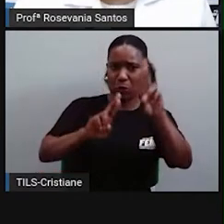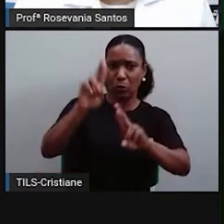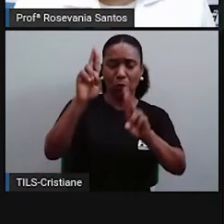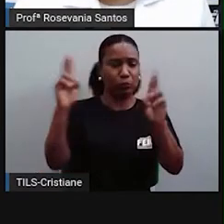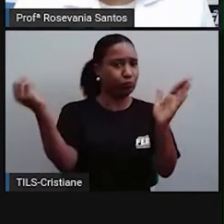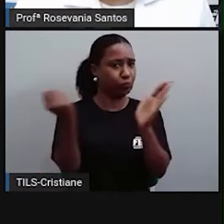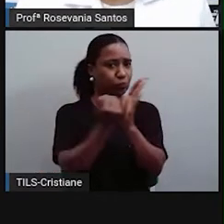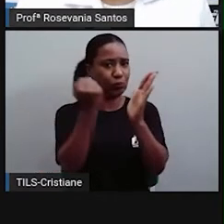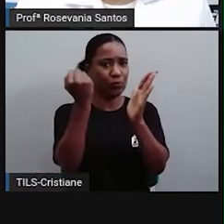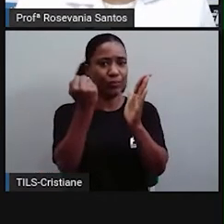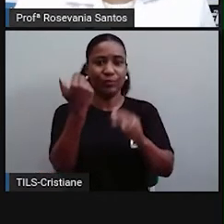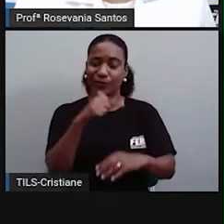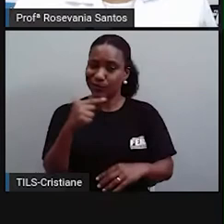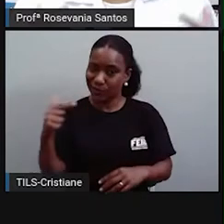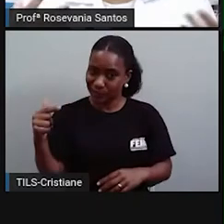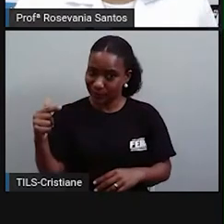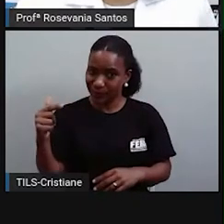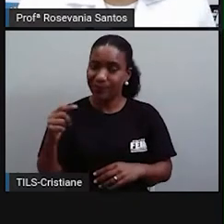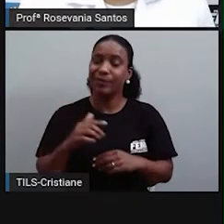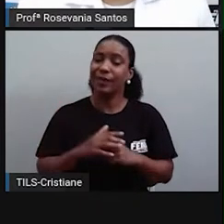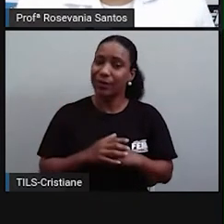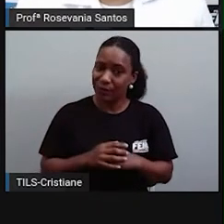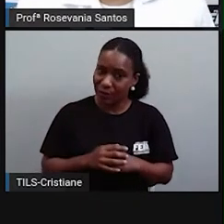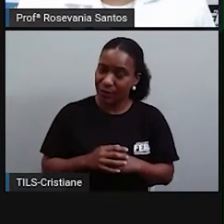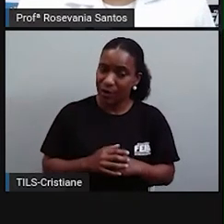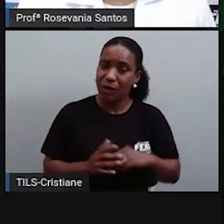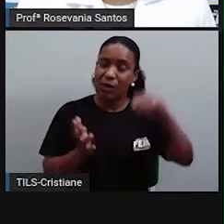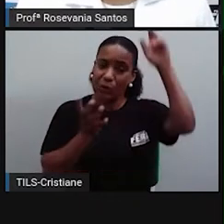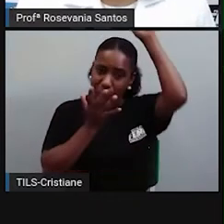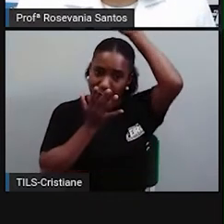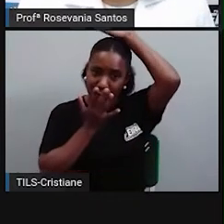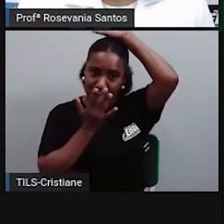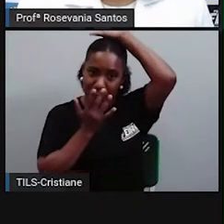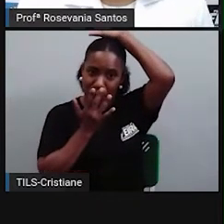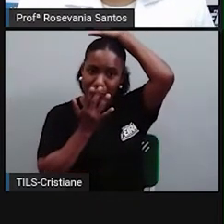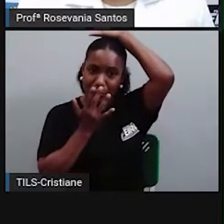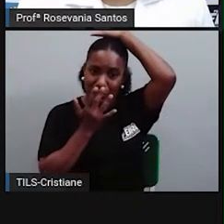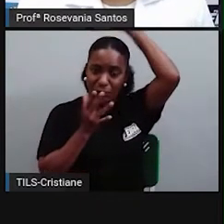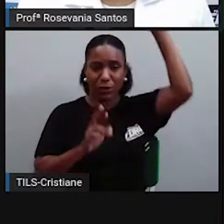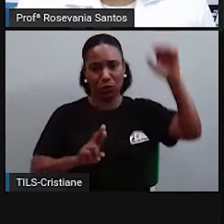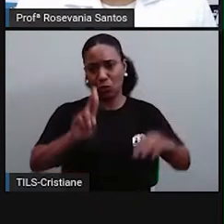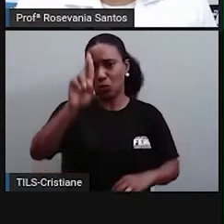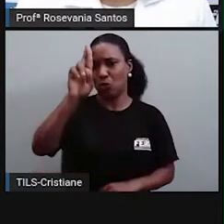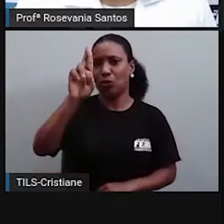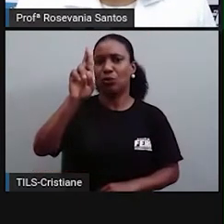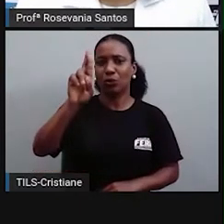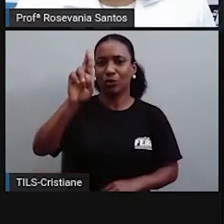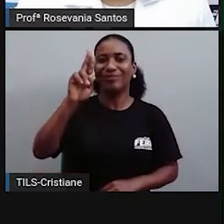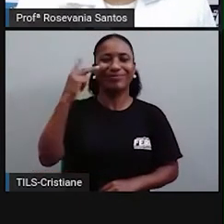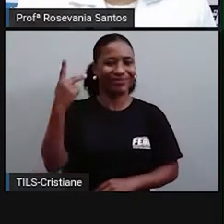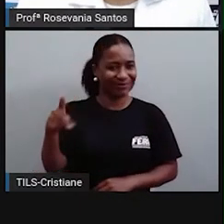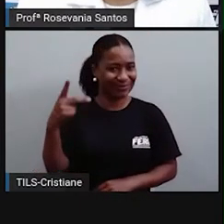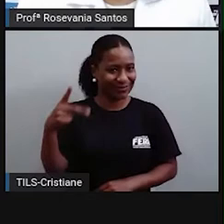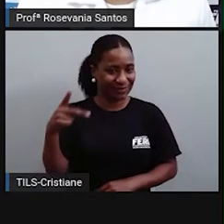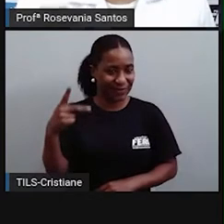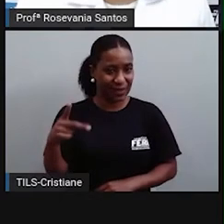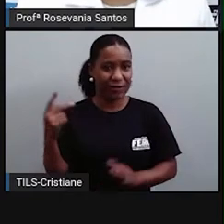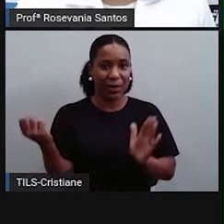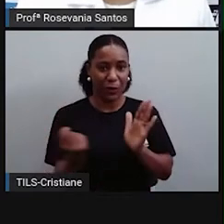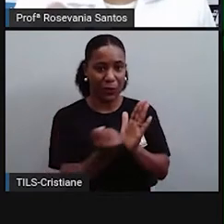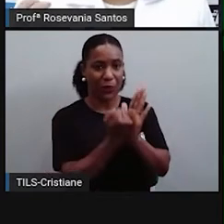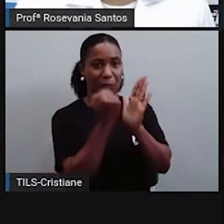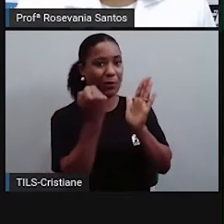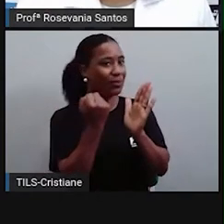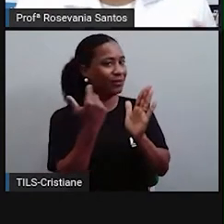nenhum dono ou liberiássico, né? Já existiam os índios aqui que eram os fundamentos de donos da peca, eles não têm donos, compostos,